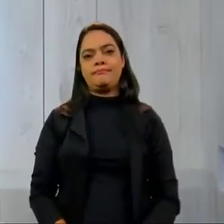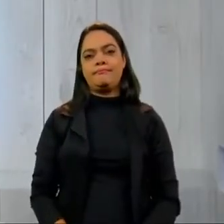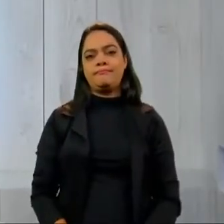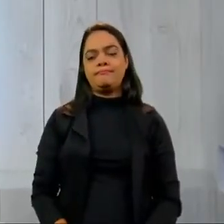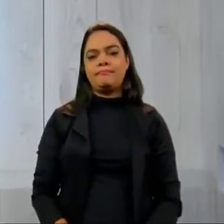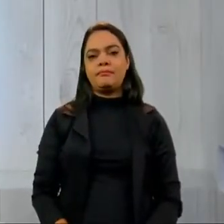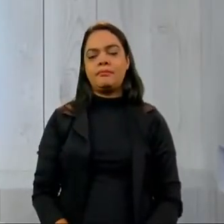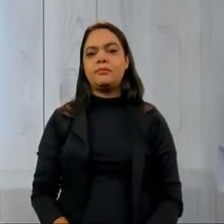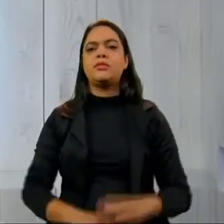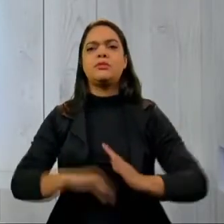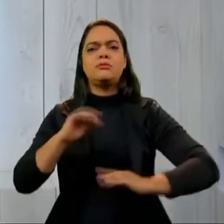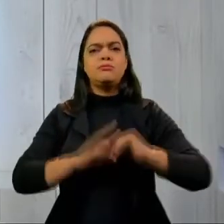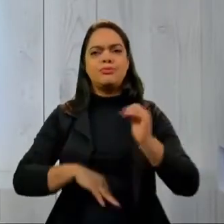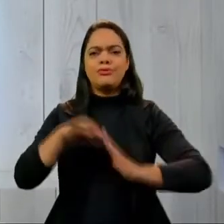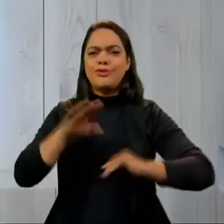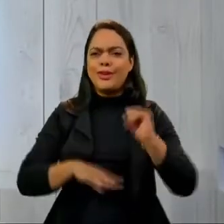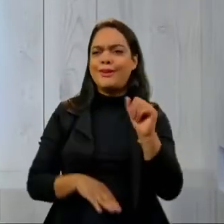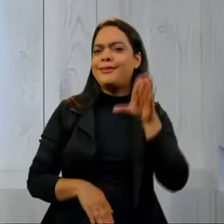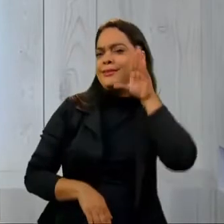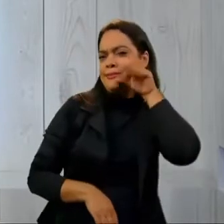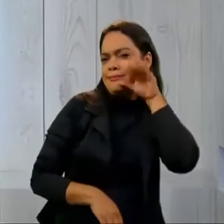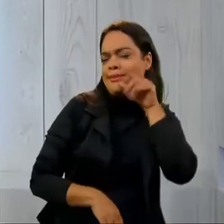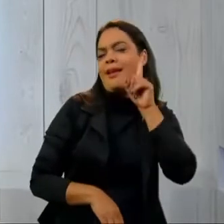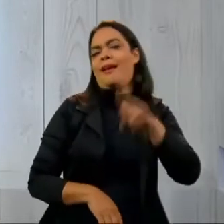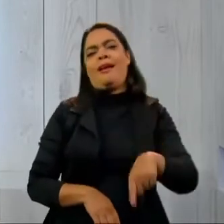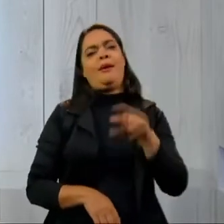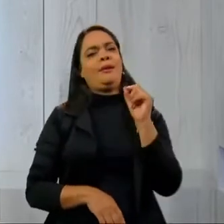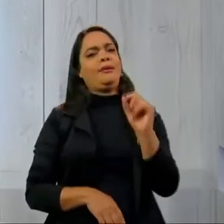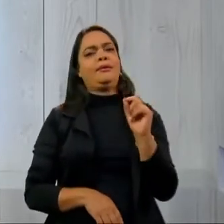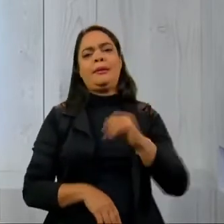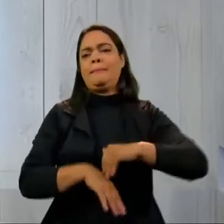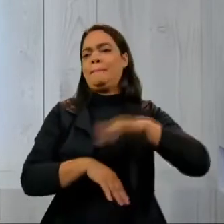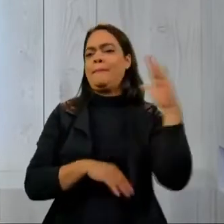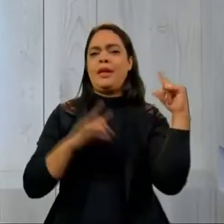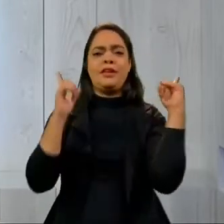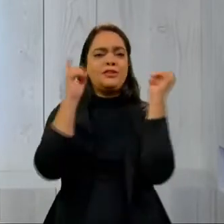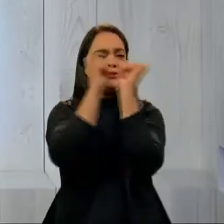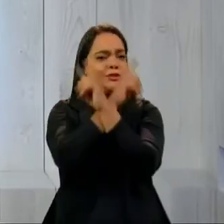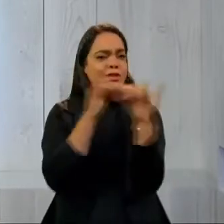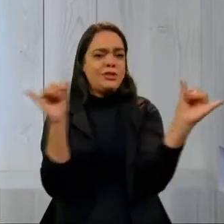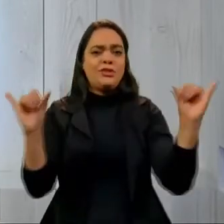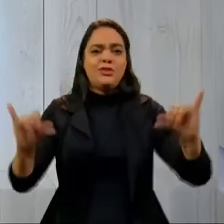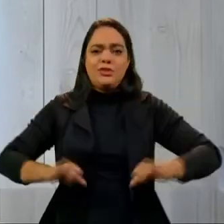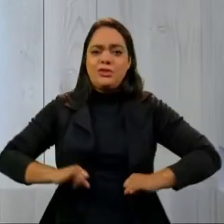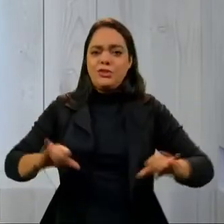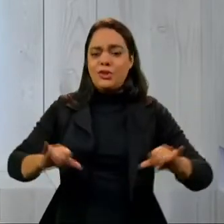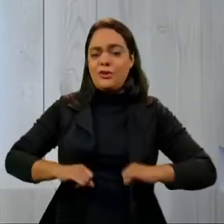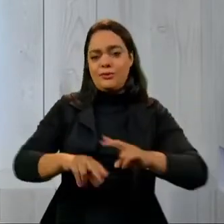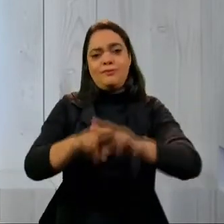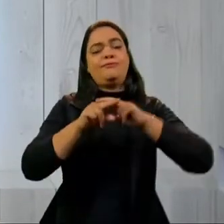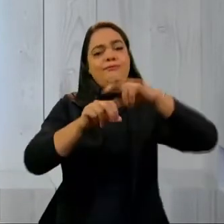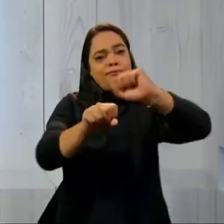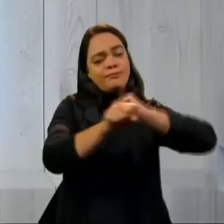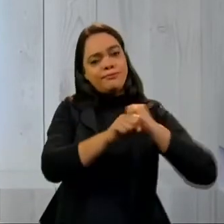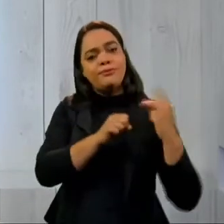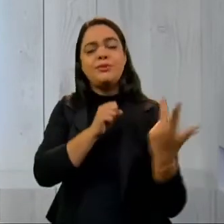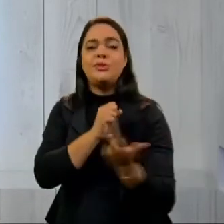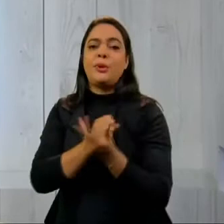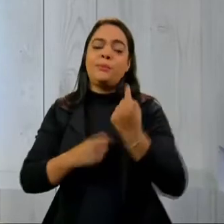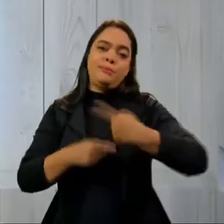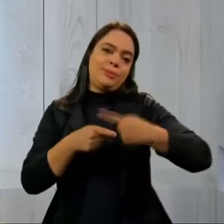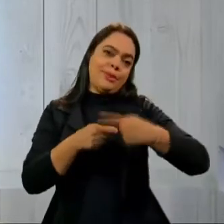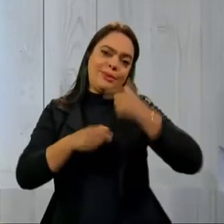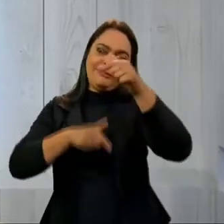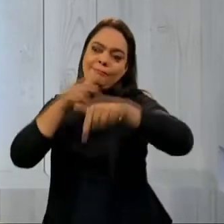A pandemia dos trabalhadores domésticos é uma das mais vulneráveis na crise do coronavírus. Além da diminuição de